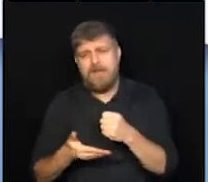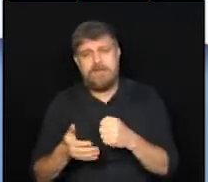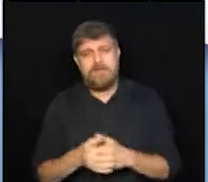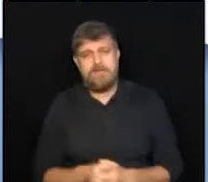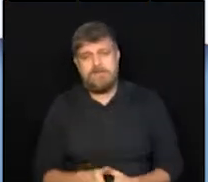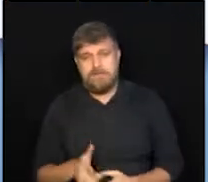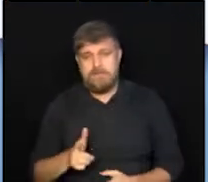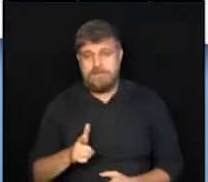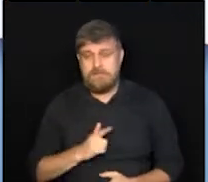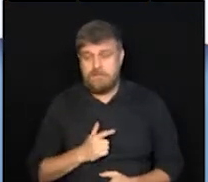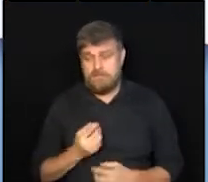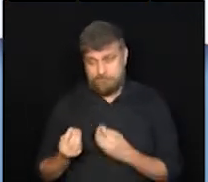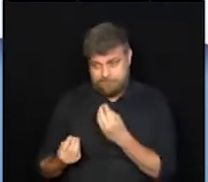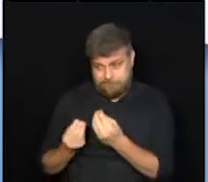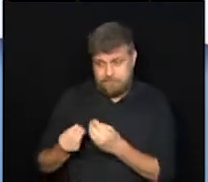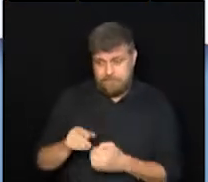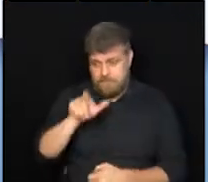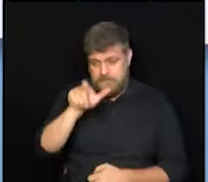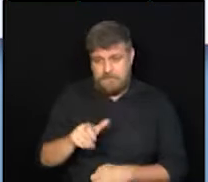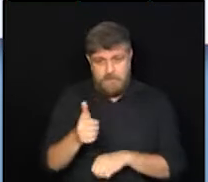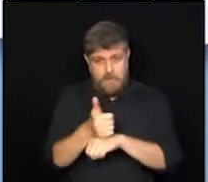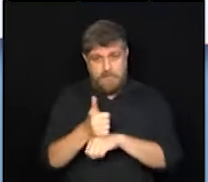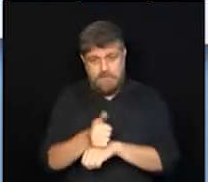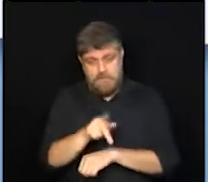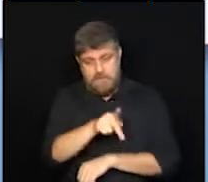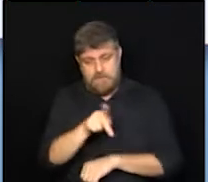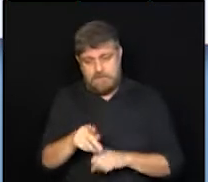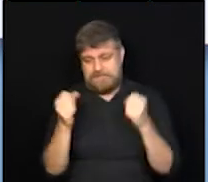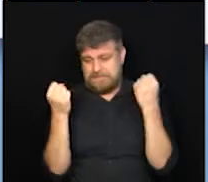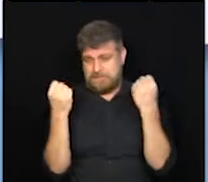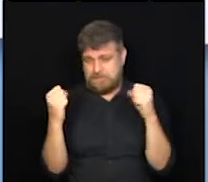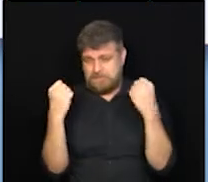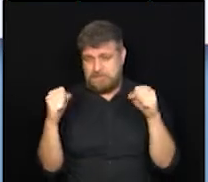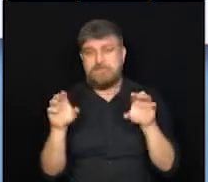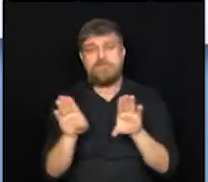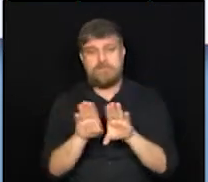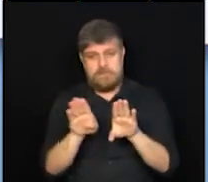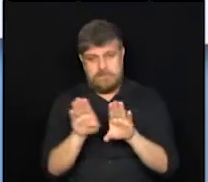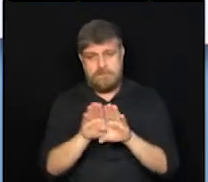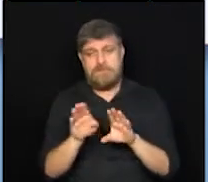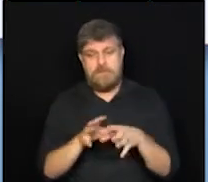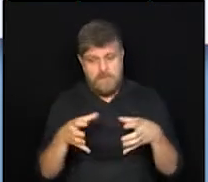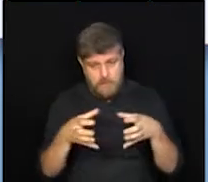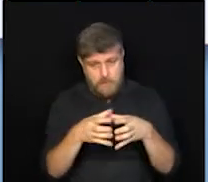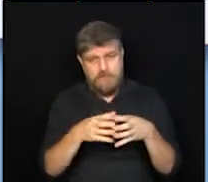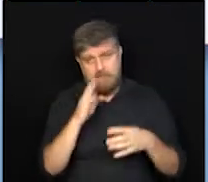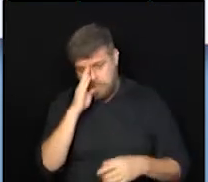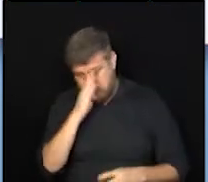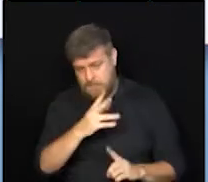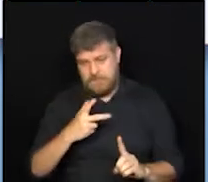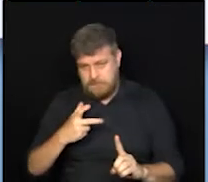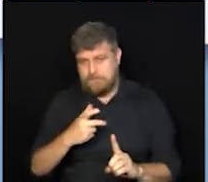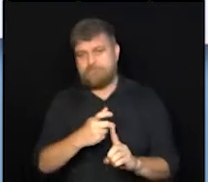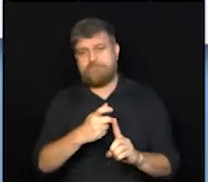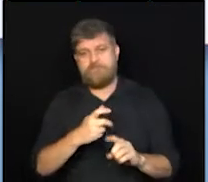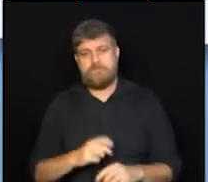Sendo assim, o profissional de educação física também estaria nesse grupo prioritário.